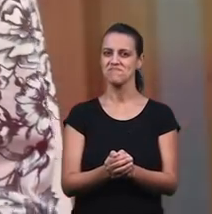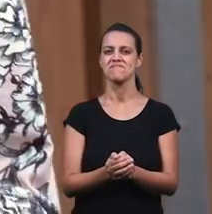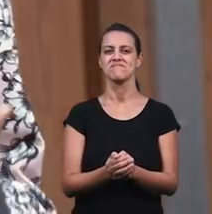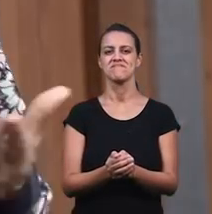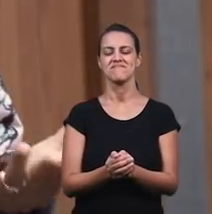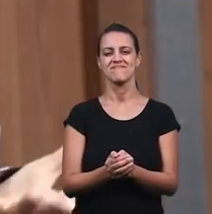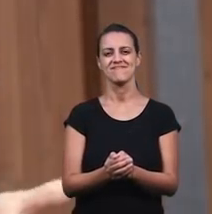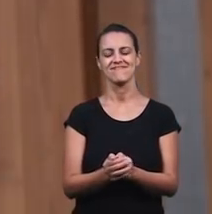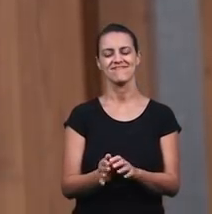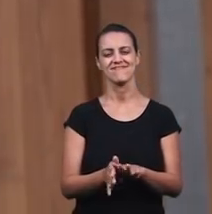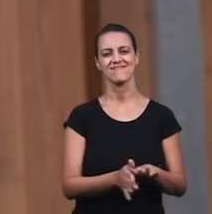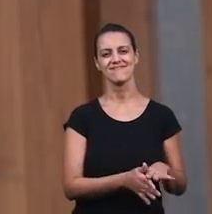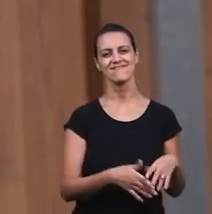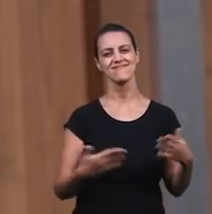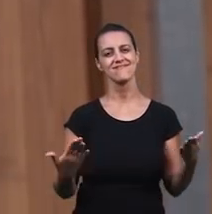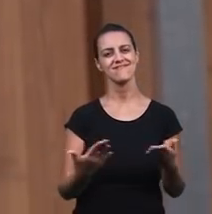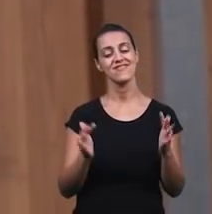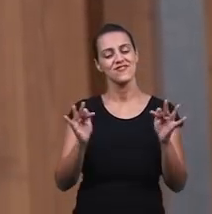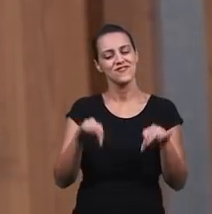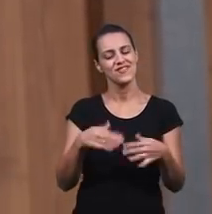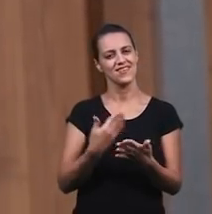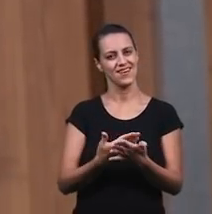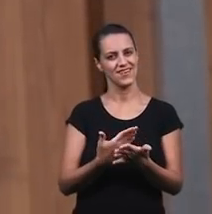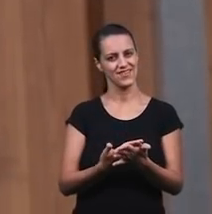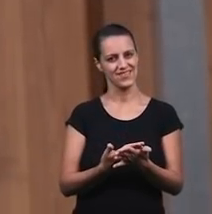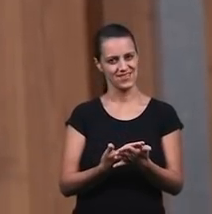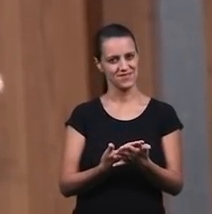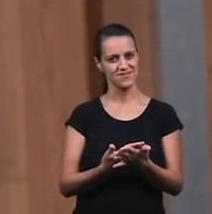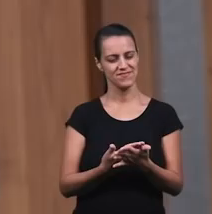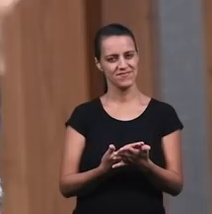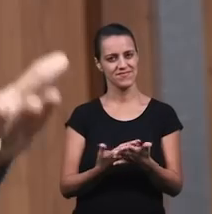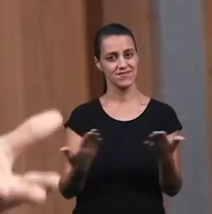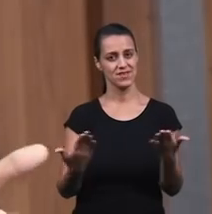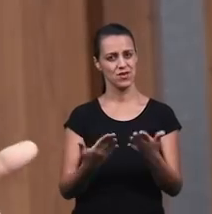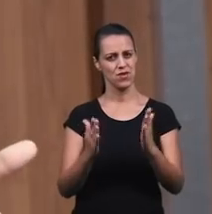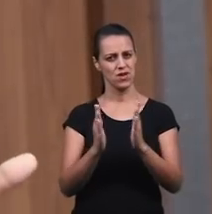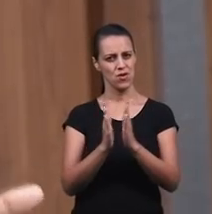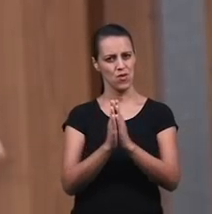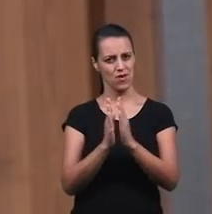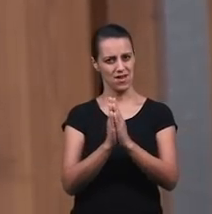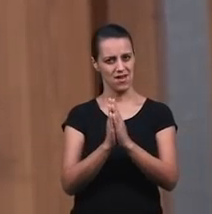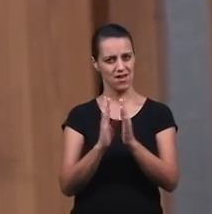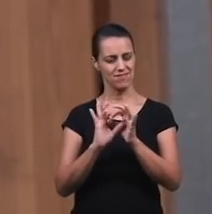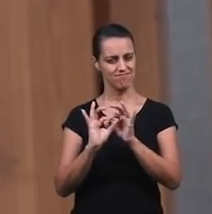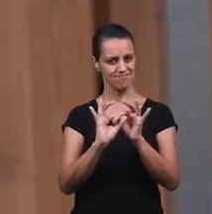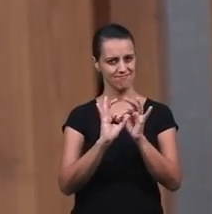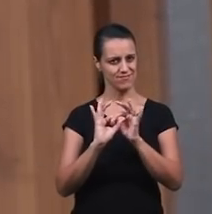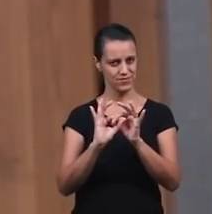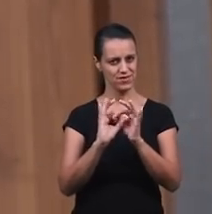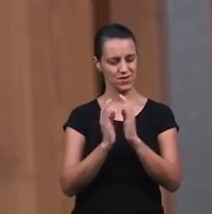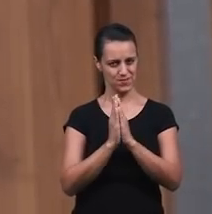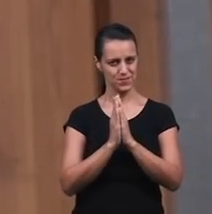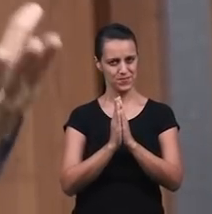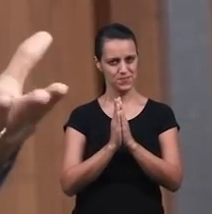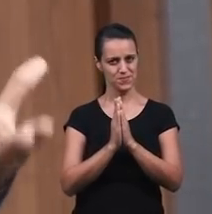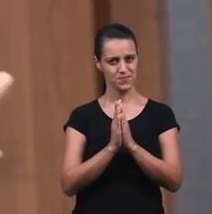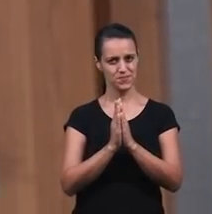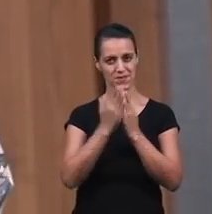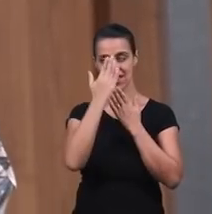Nós estamos terminando a nossa aula E vamos agora fechar os nossos olhos E fazer uma oração